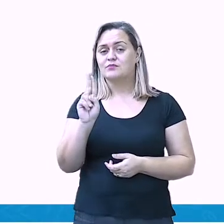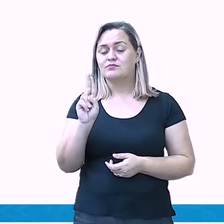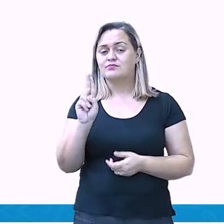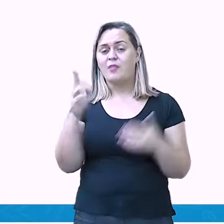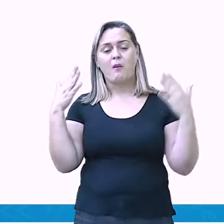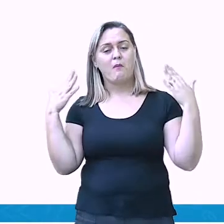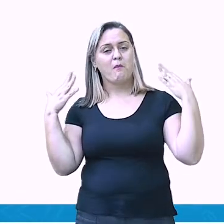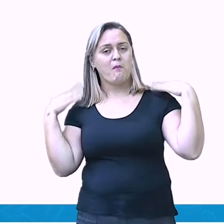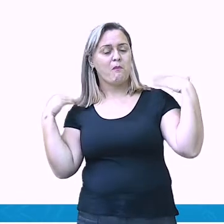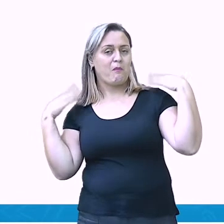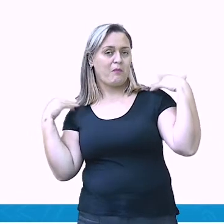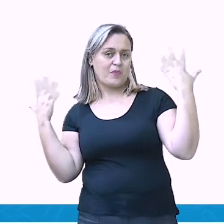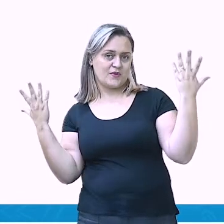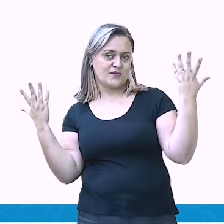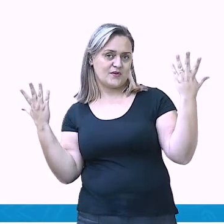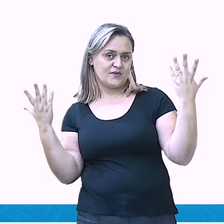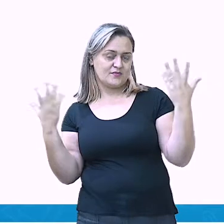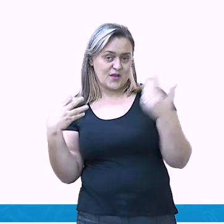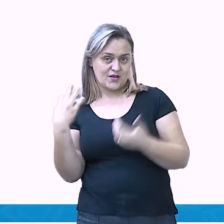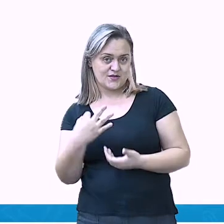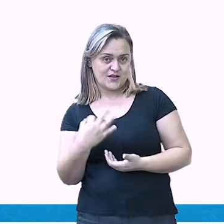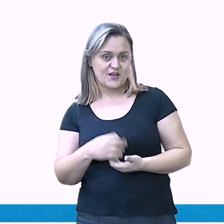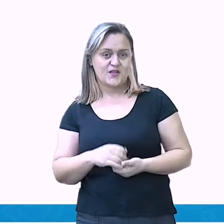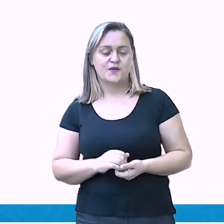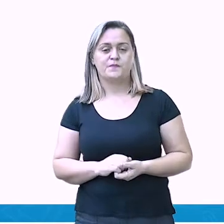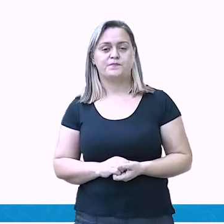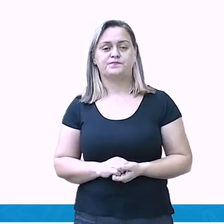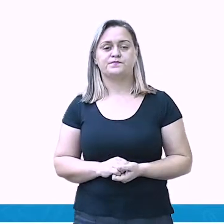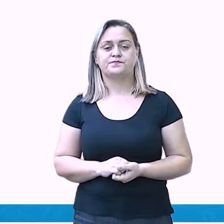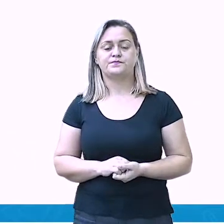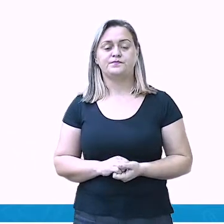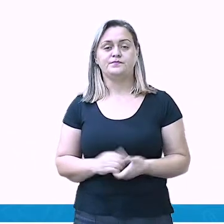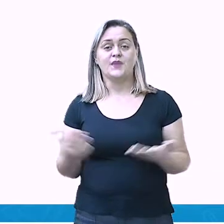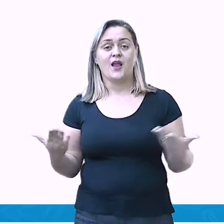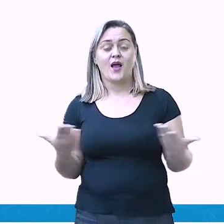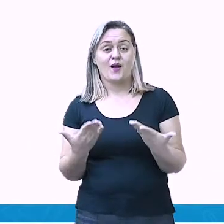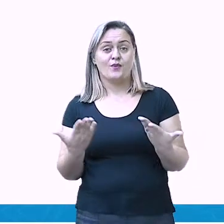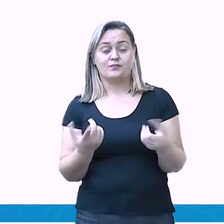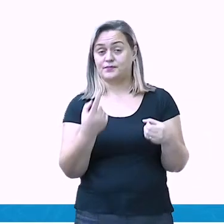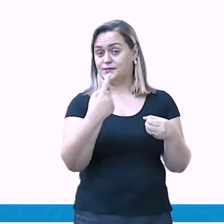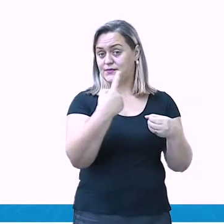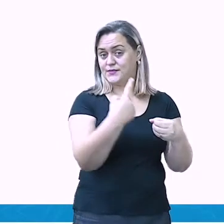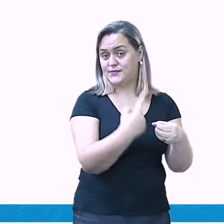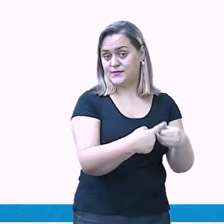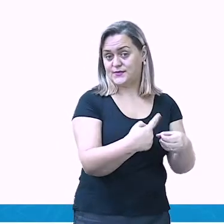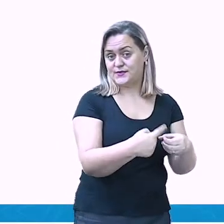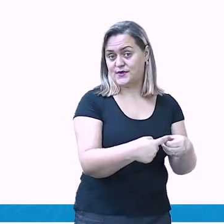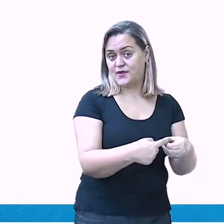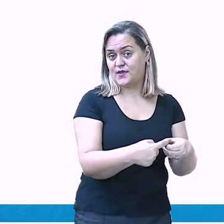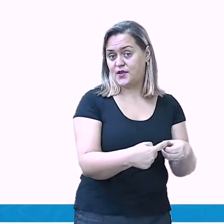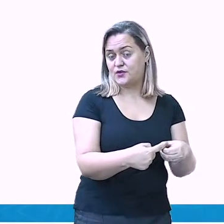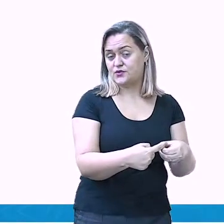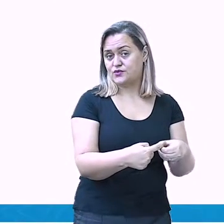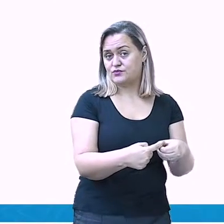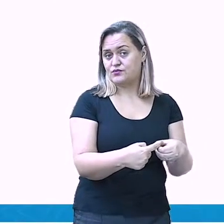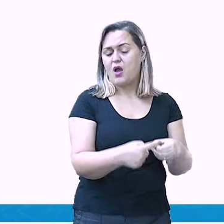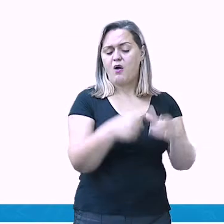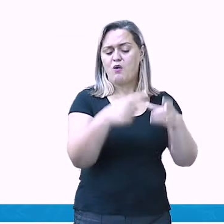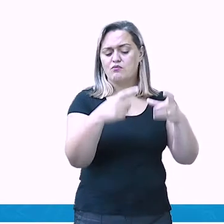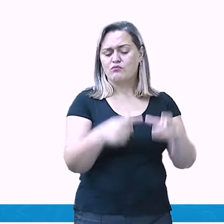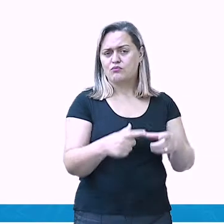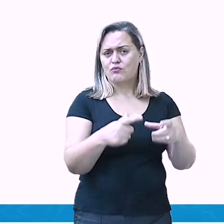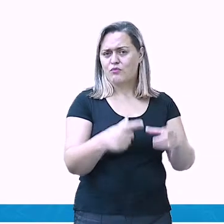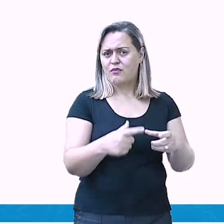muito. Já as zonas urbanas são áreas municipais